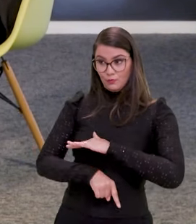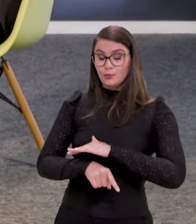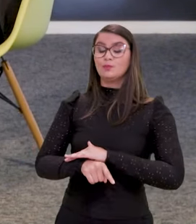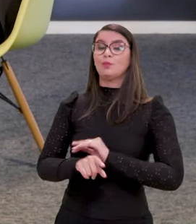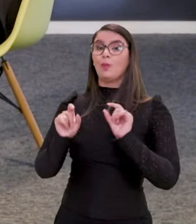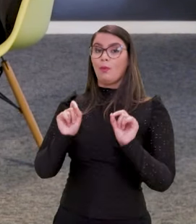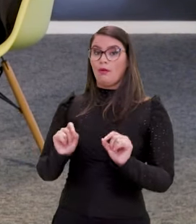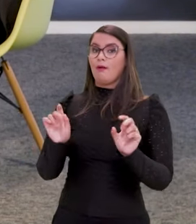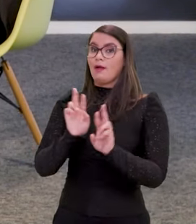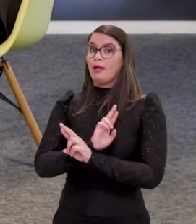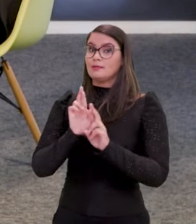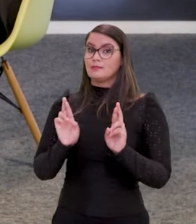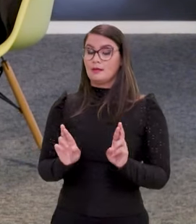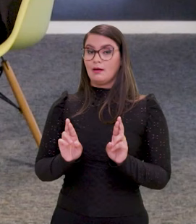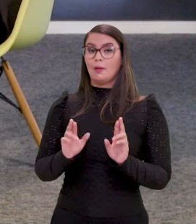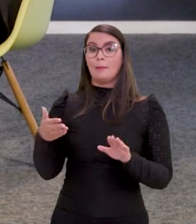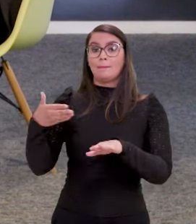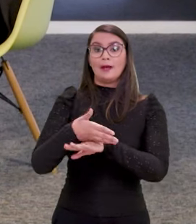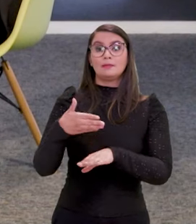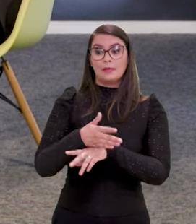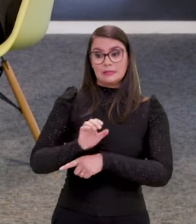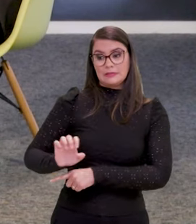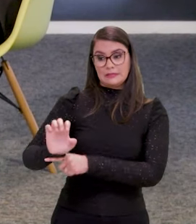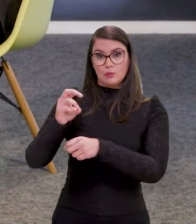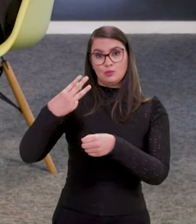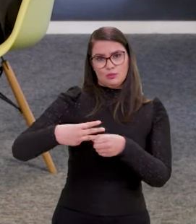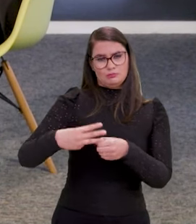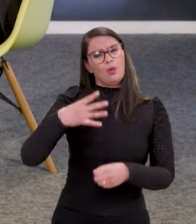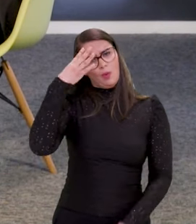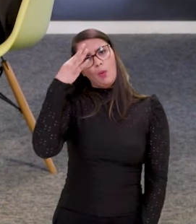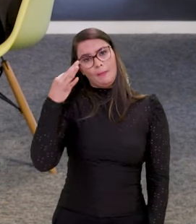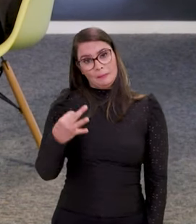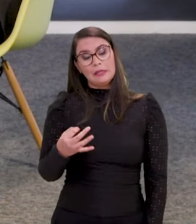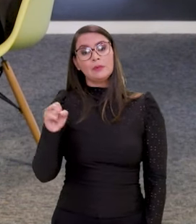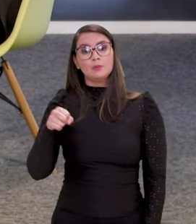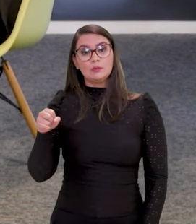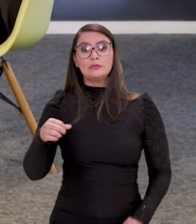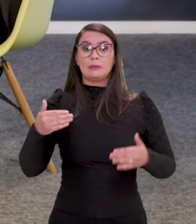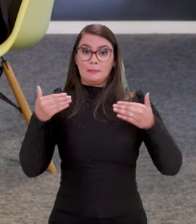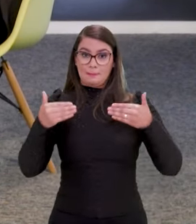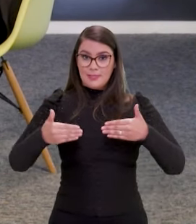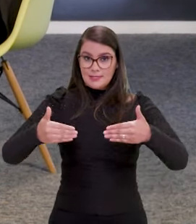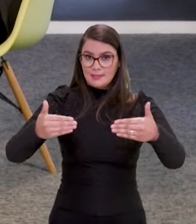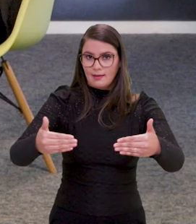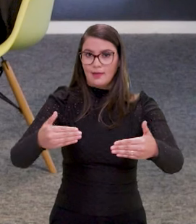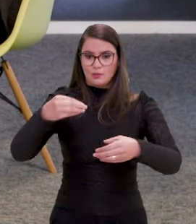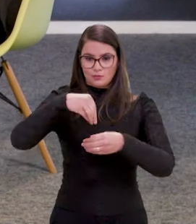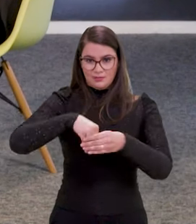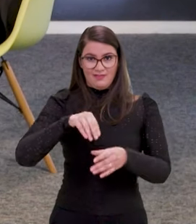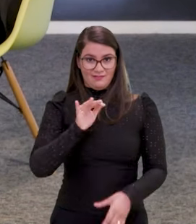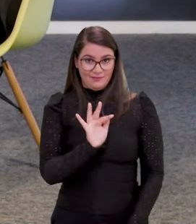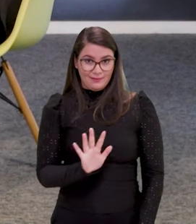pouquinho mais. Em relação à questão da participação de estados e municípios. A gente entende que nos ministérios, dentro dos